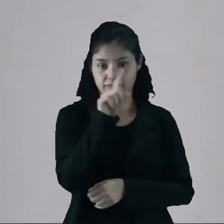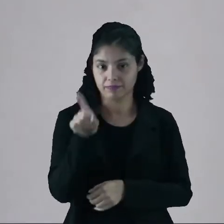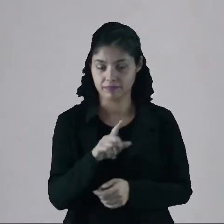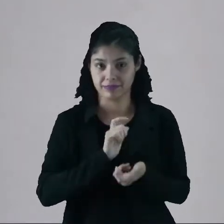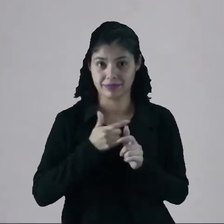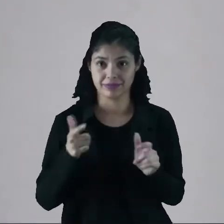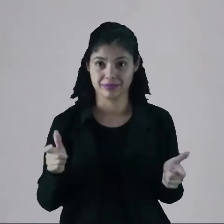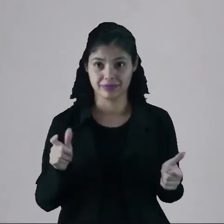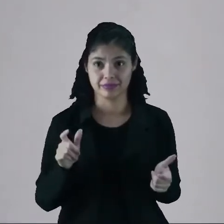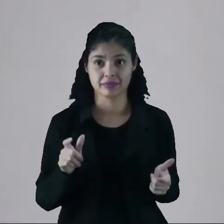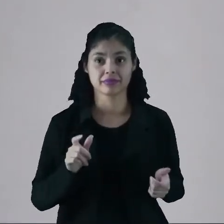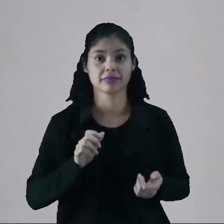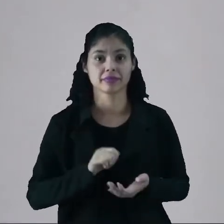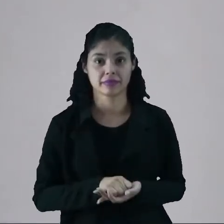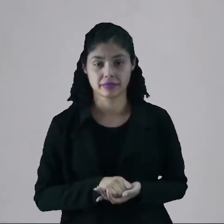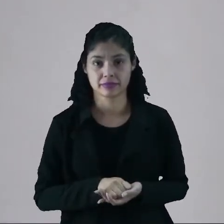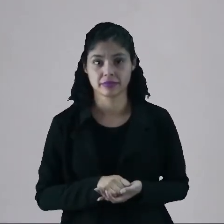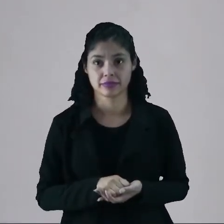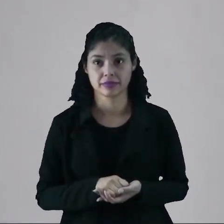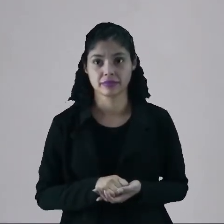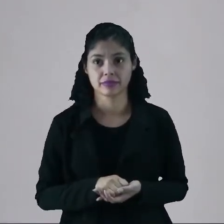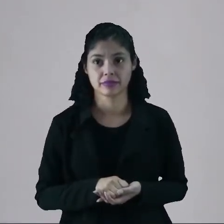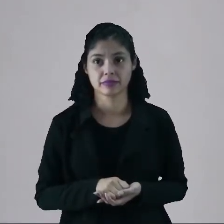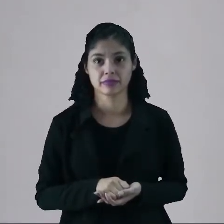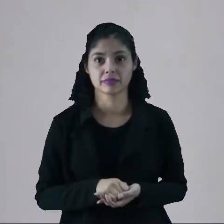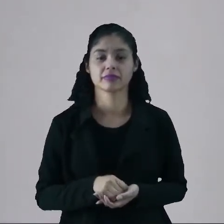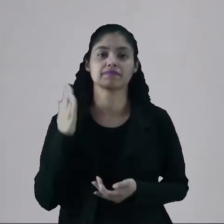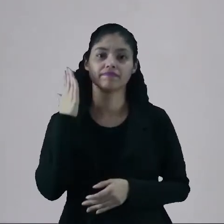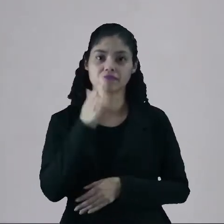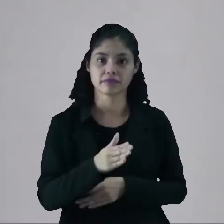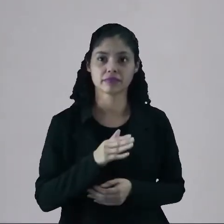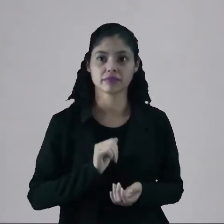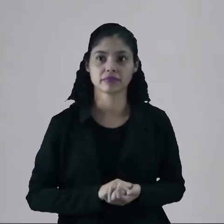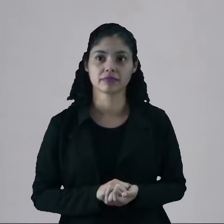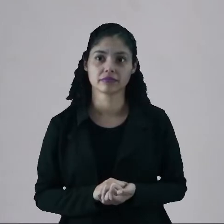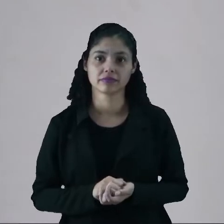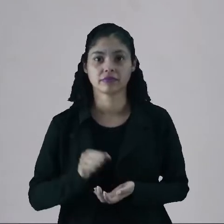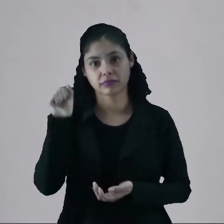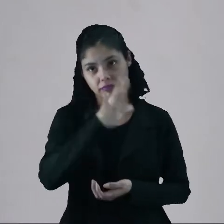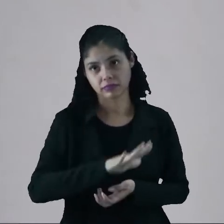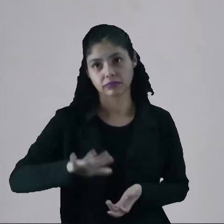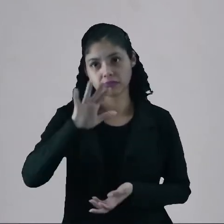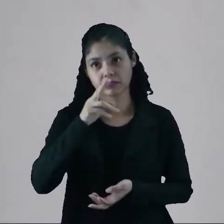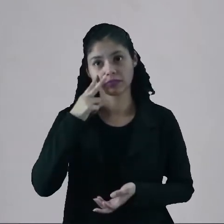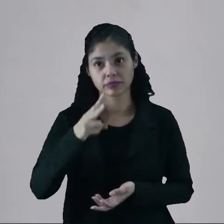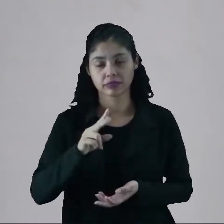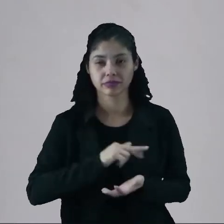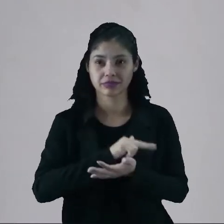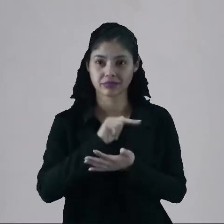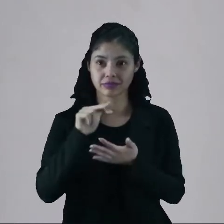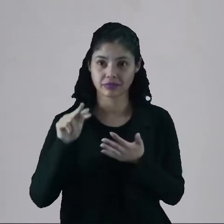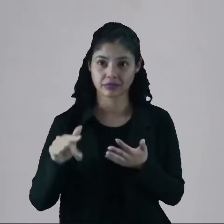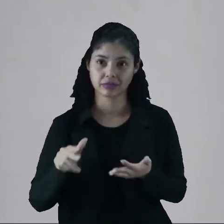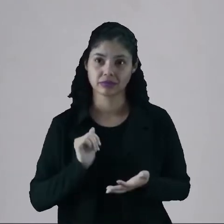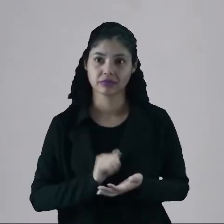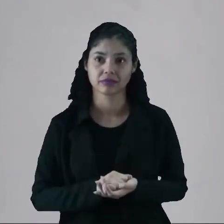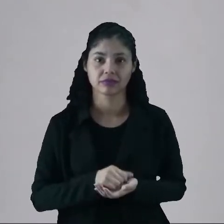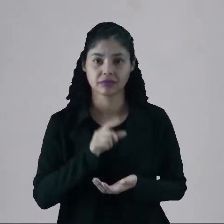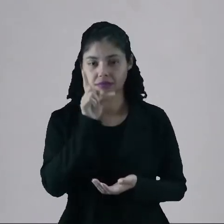gigantesco, com hélices gigantes e quando ela passa por ela, geralmente você costuma ver várias